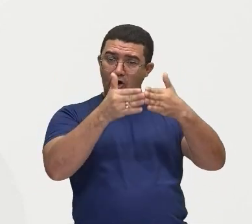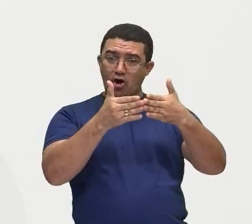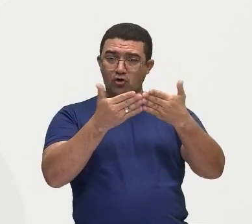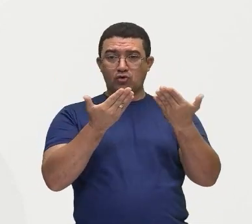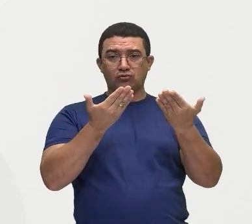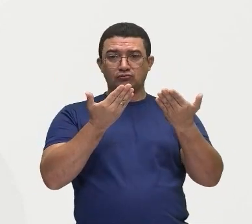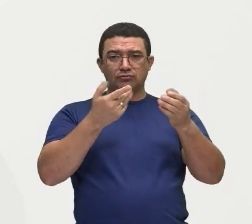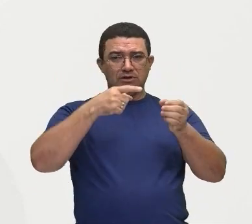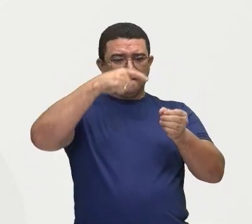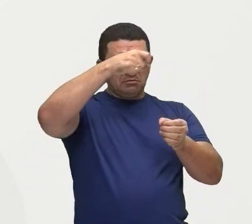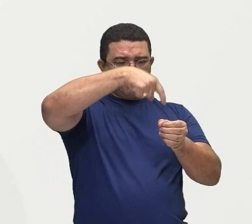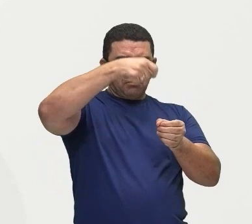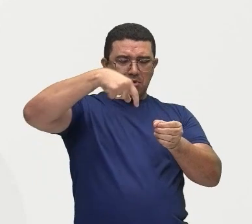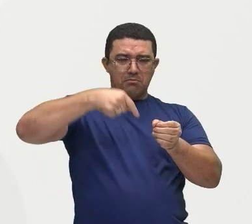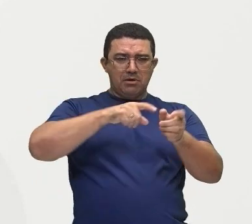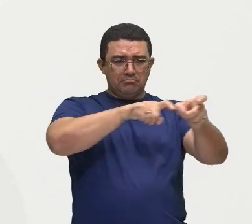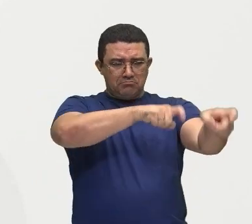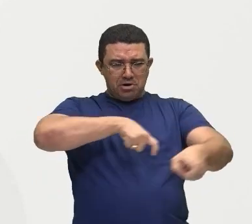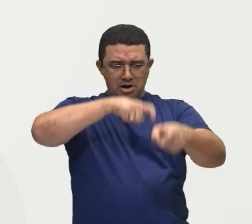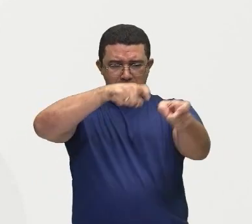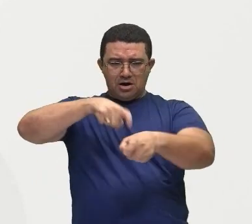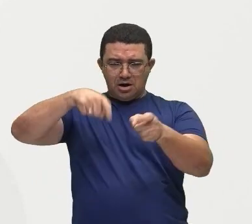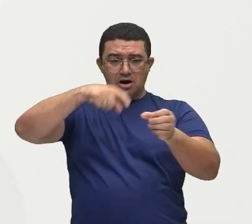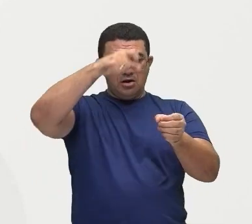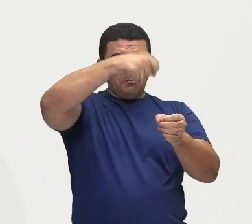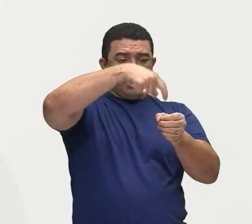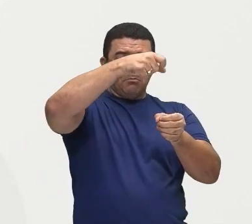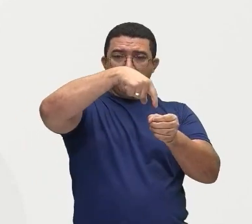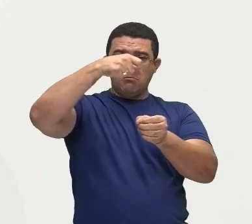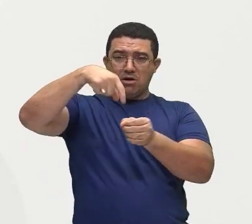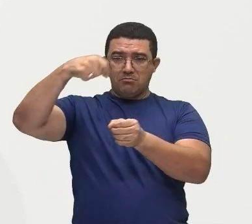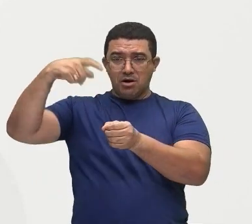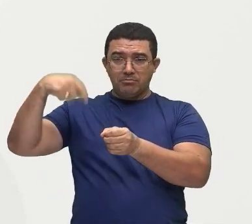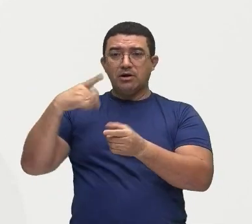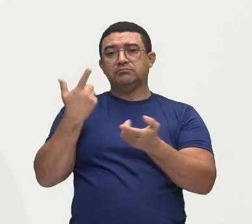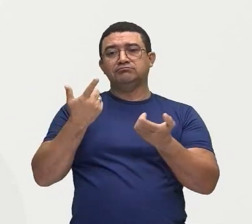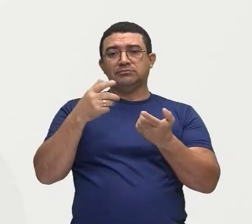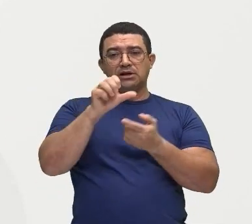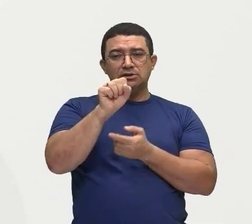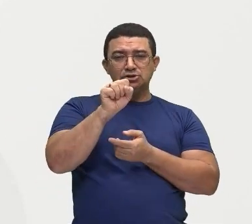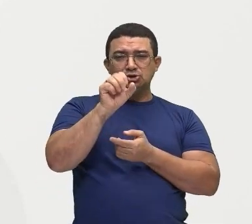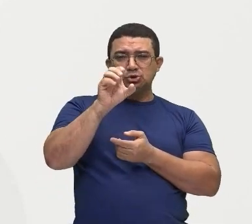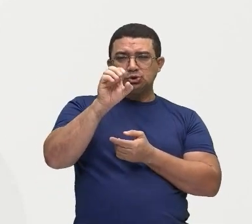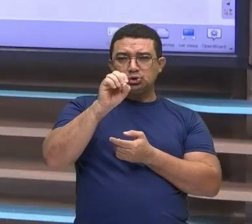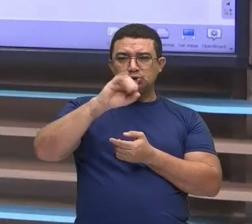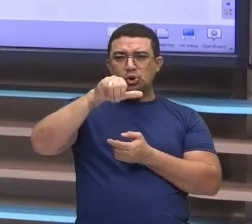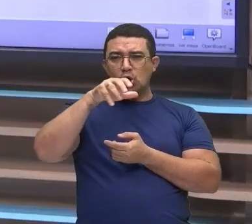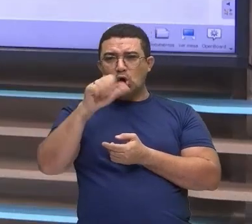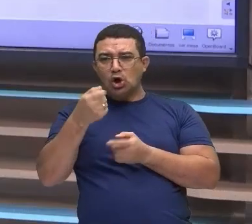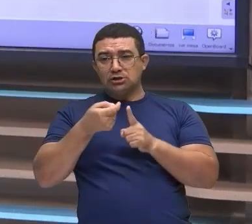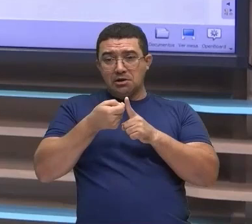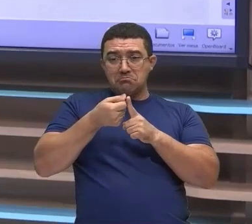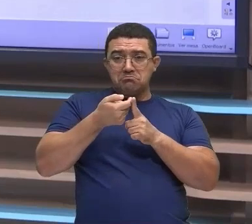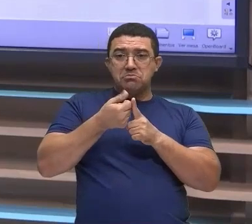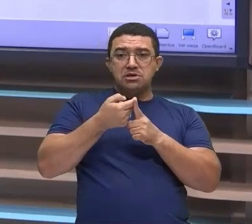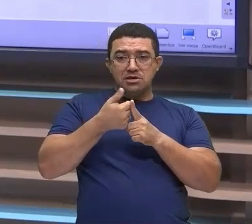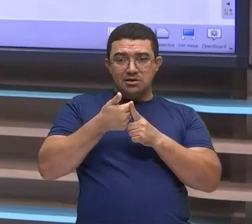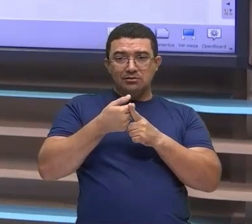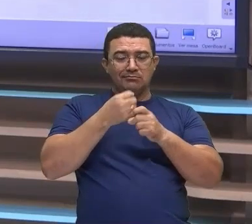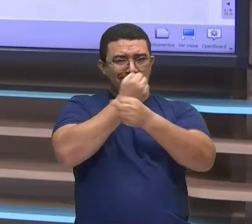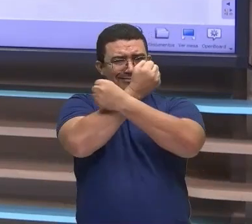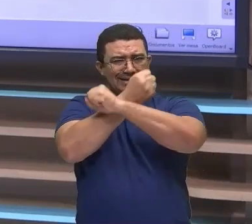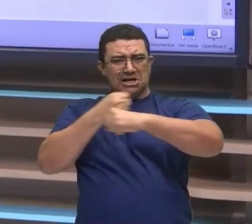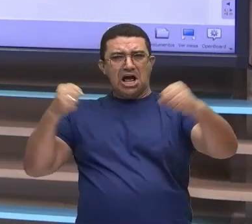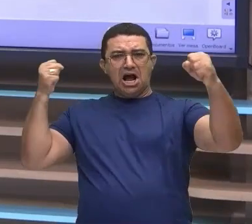soja, o milho. Então, você usa esse tipo de terra, esse tipo de latifúndio, né? Para esse tipo de